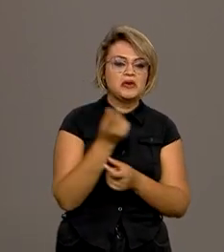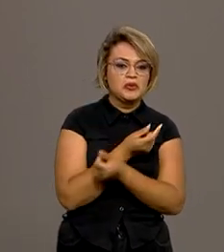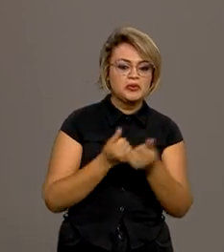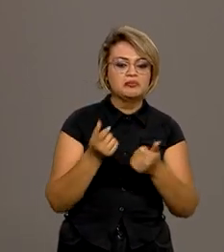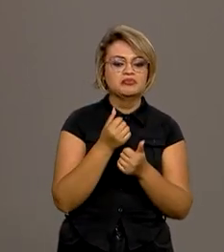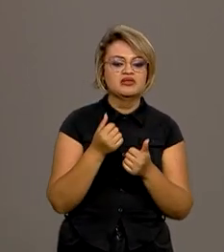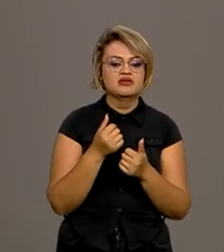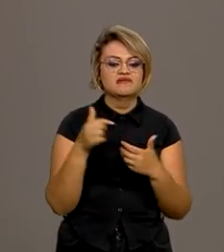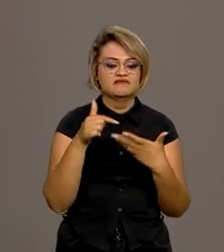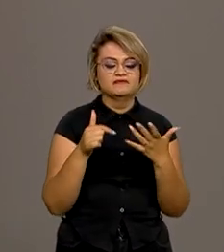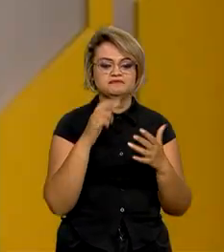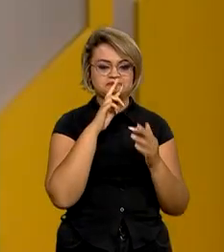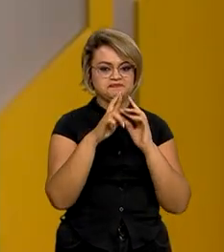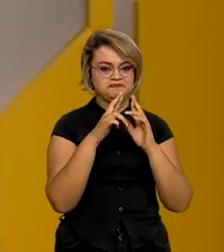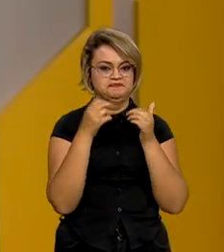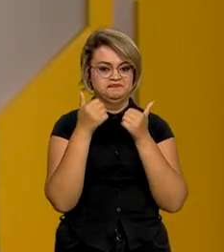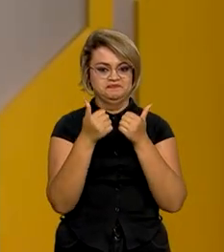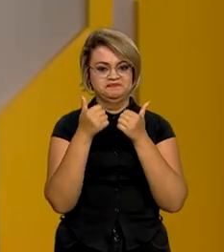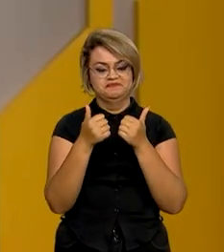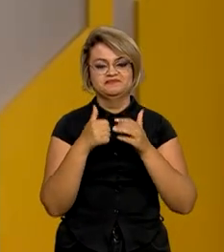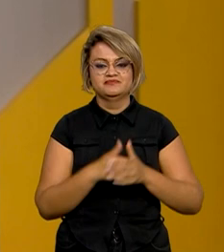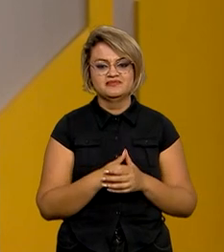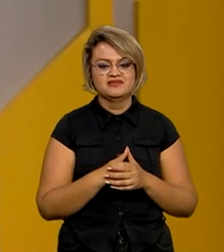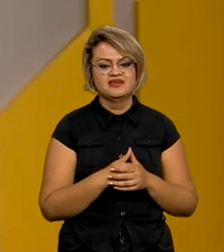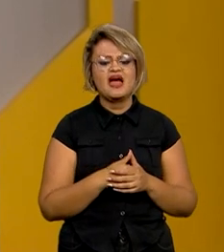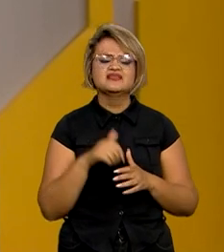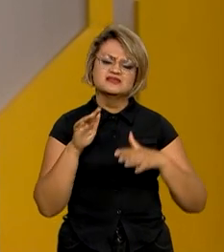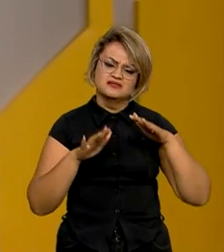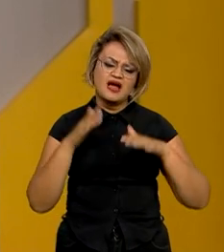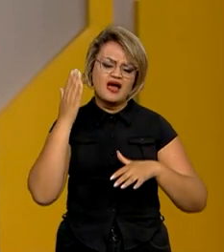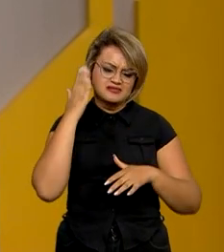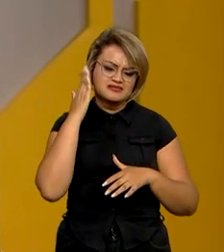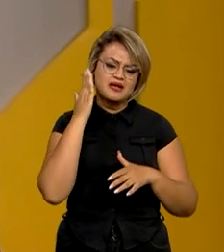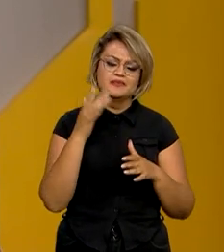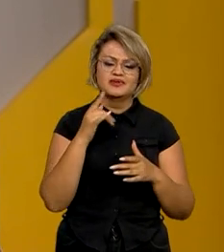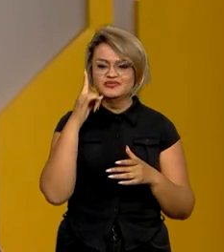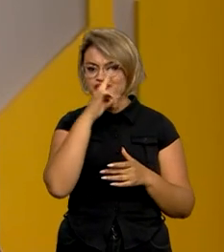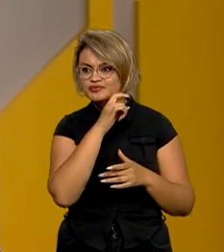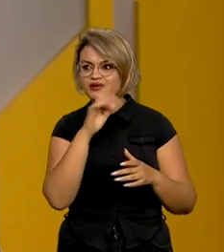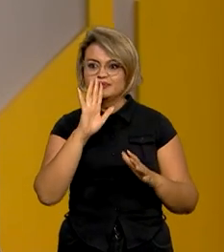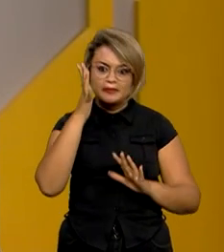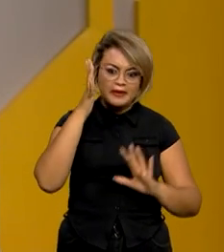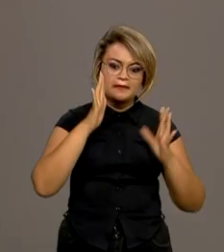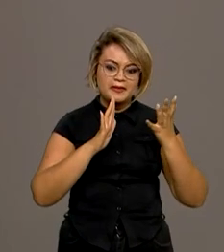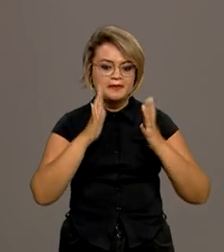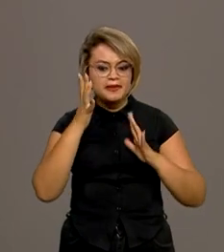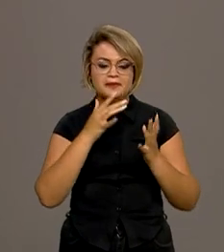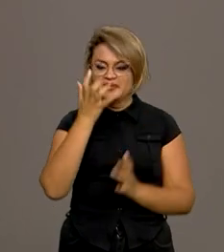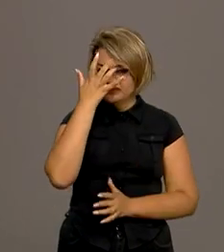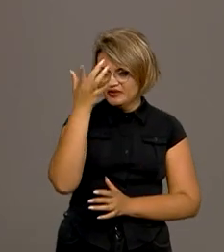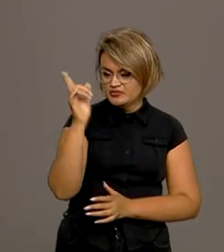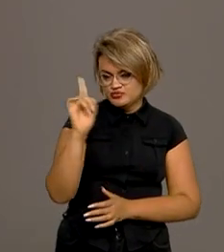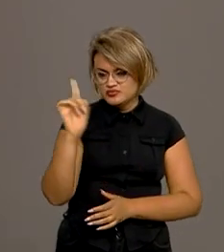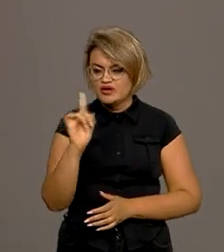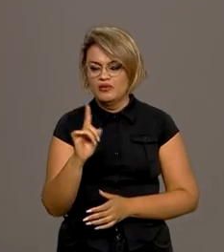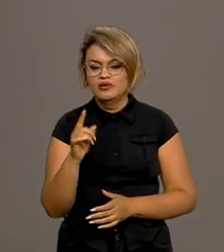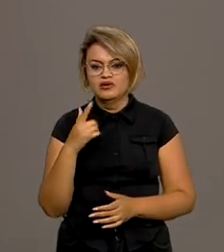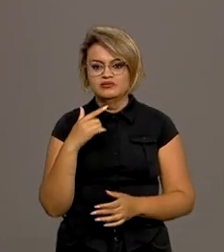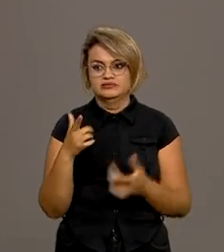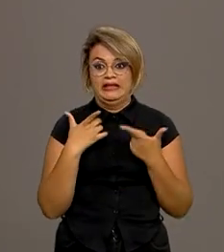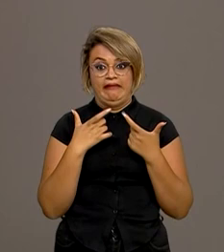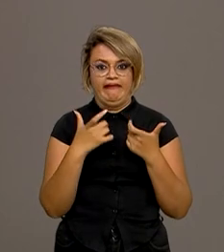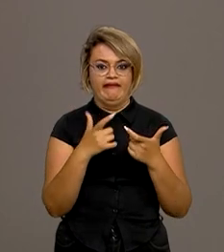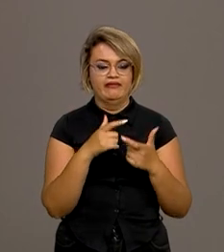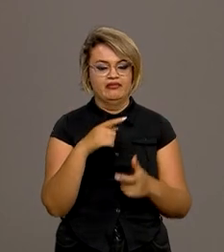apresentar bons resultados. Embora a gente saiba das dificuldades internacionais, né? Não é fácil, né? Nós estamos com uma guerra